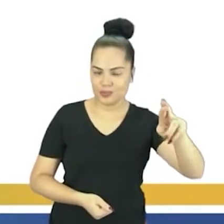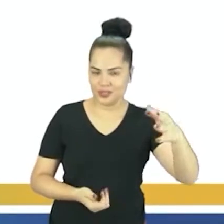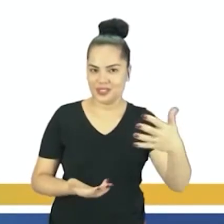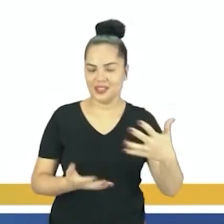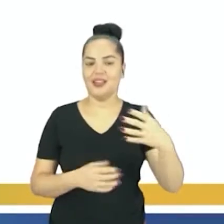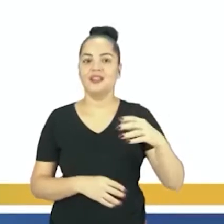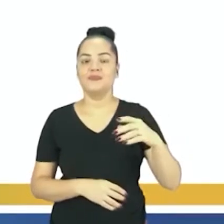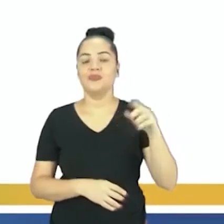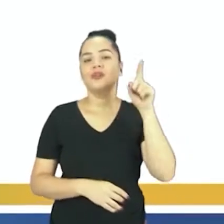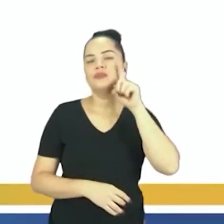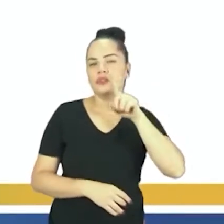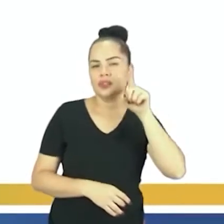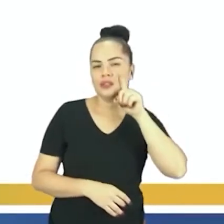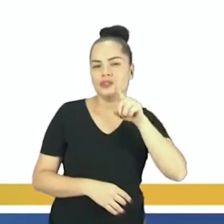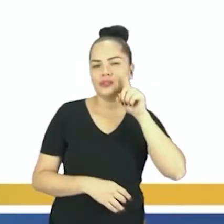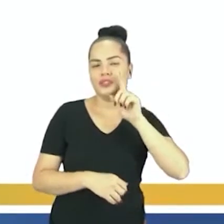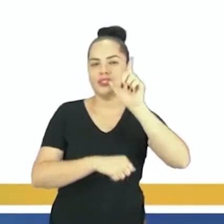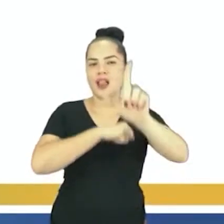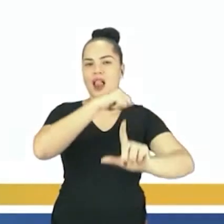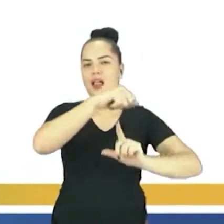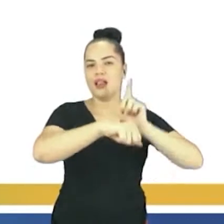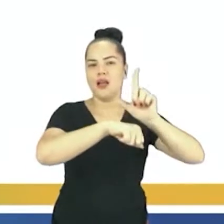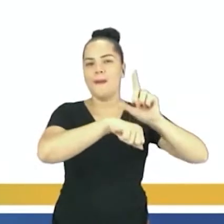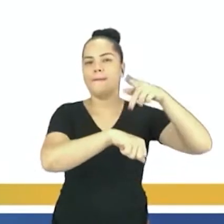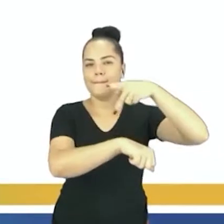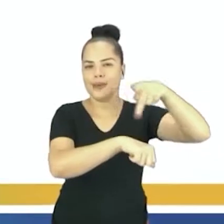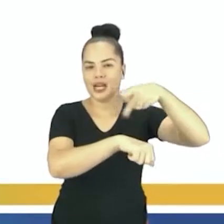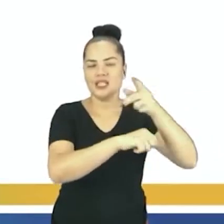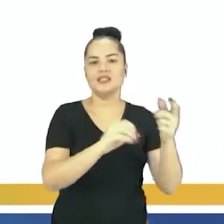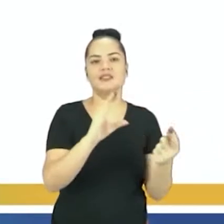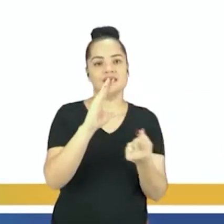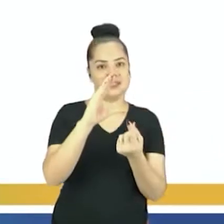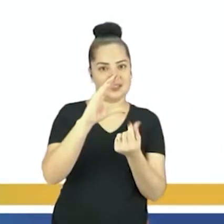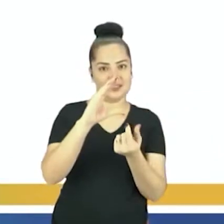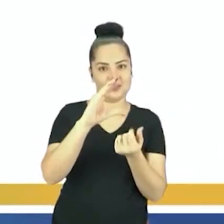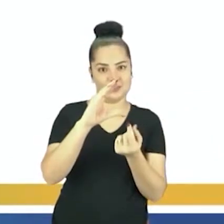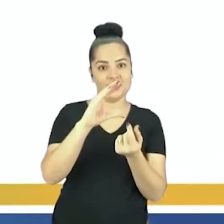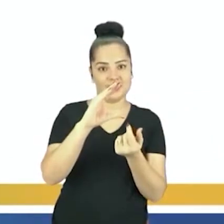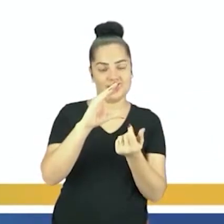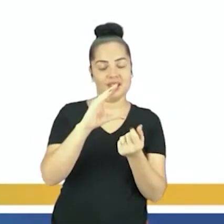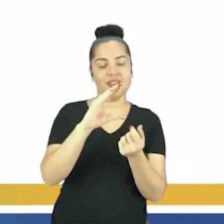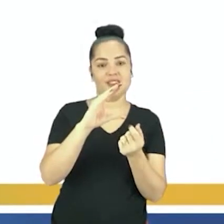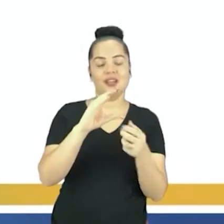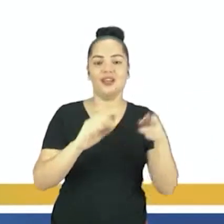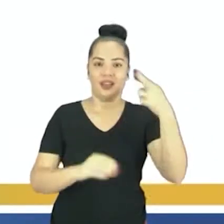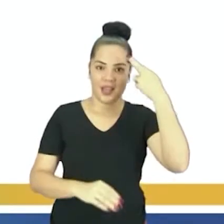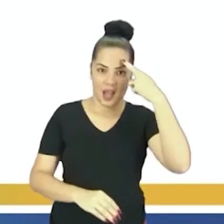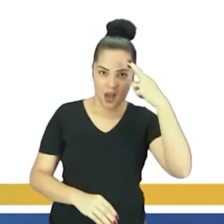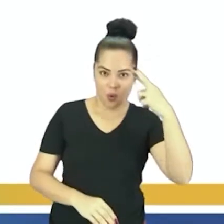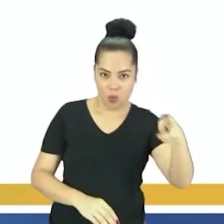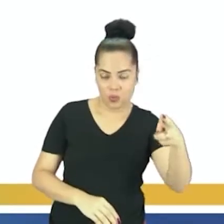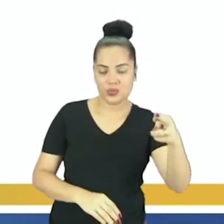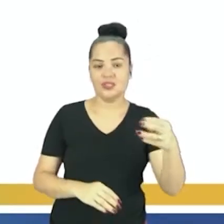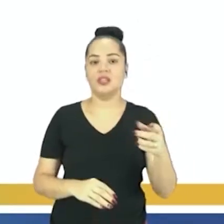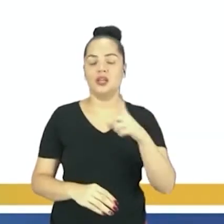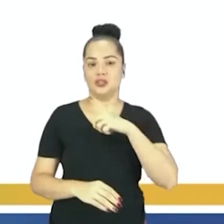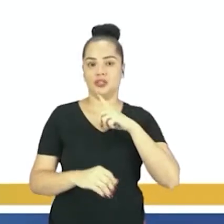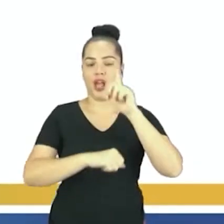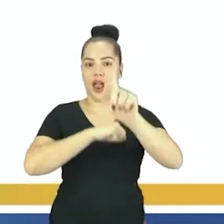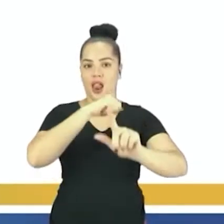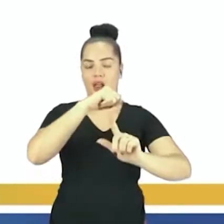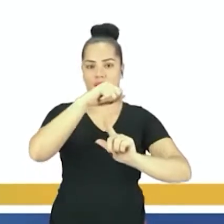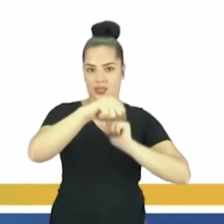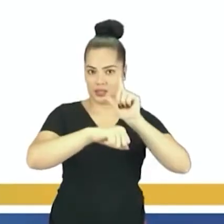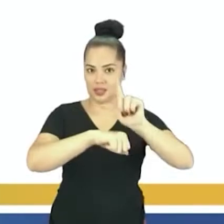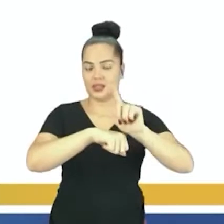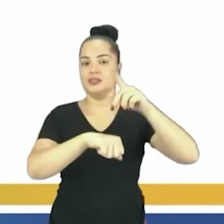lideravam os países que adotaram o sistema capitalista. A União Soviética liderava os países que adotaram